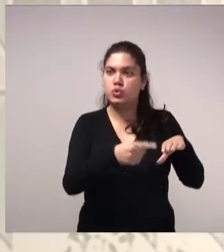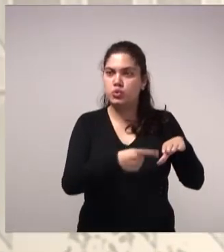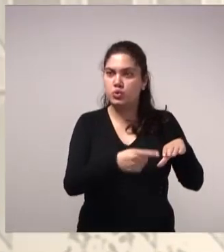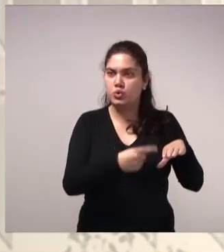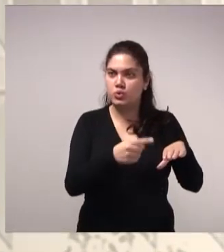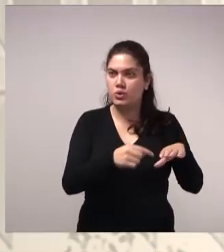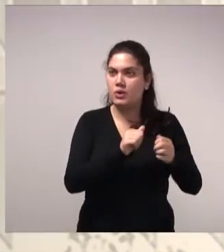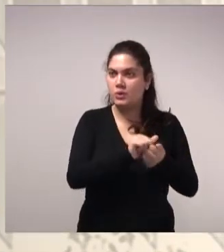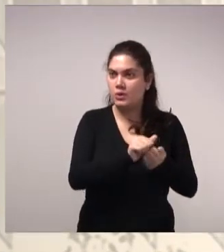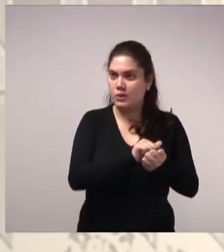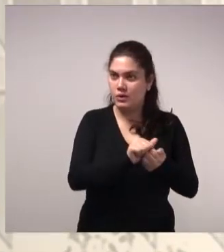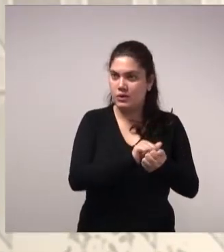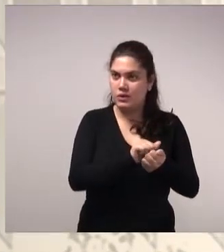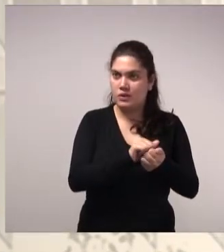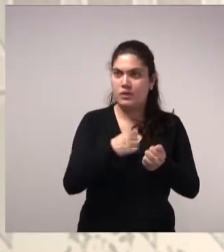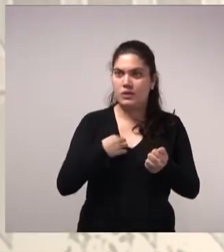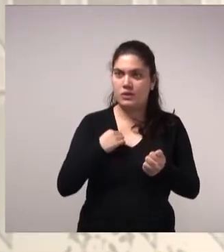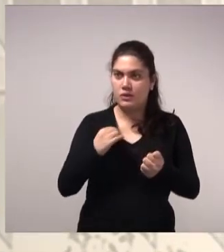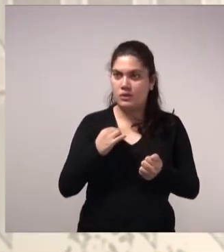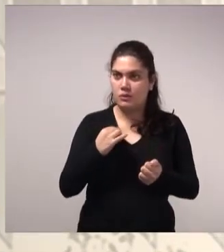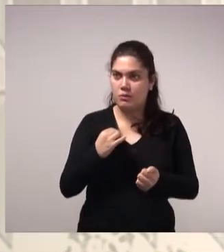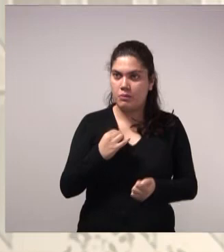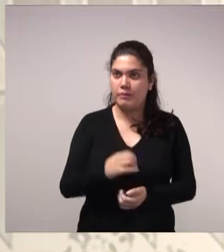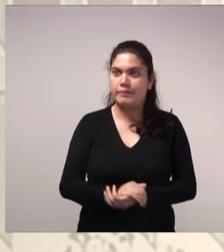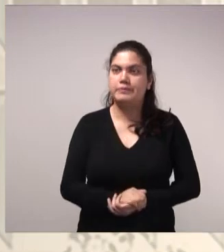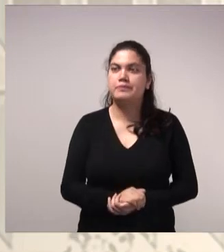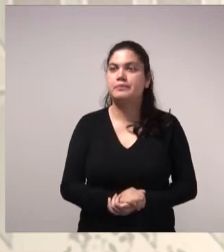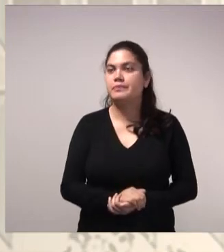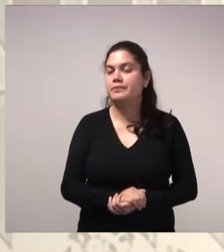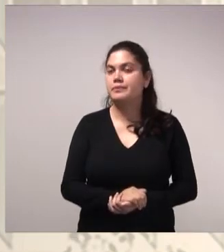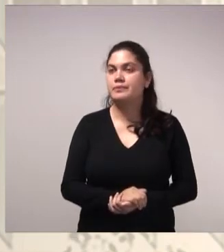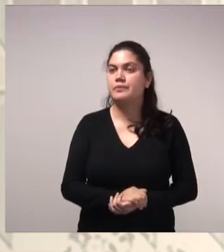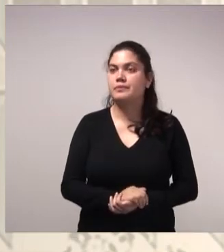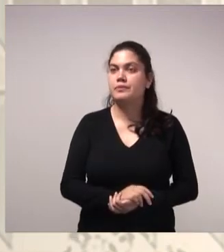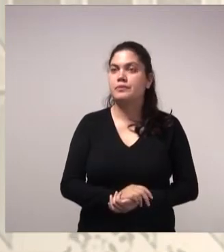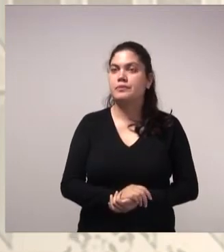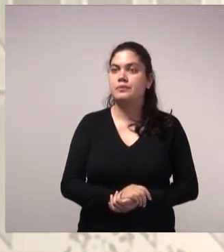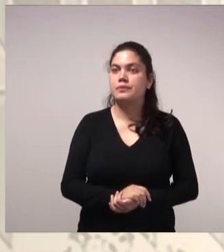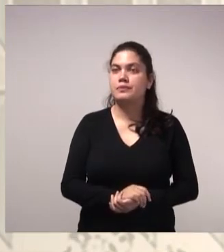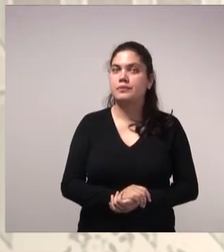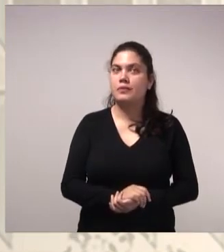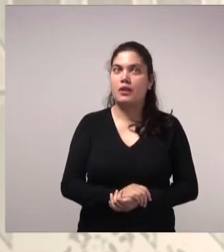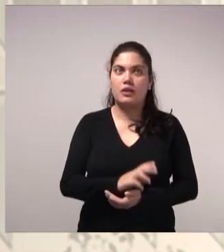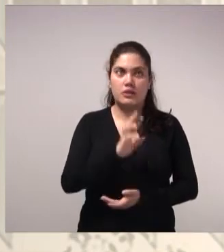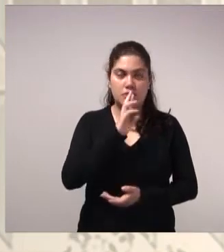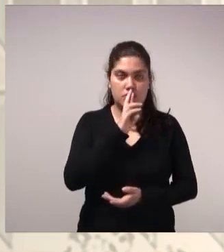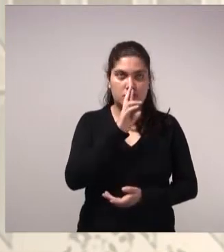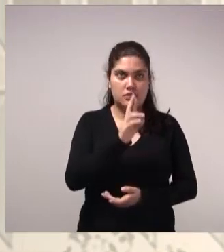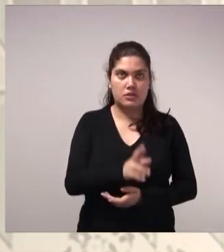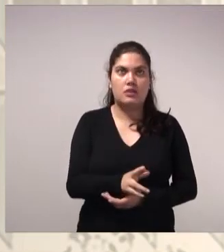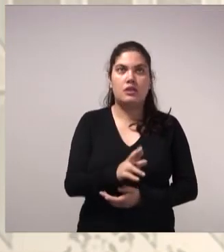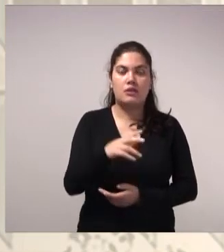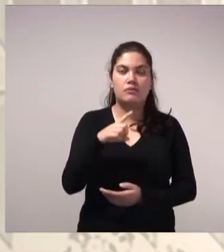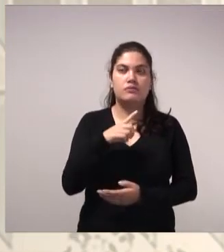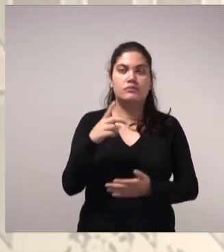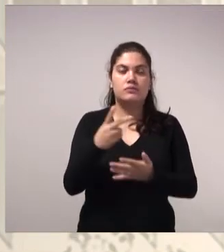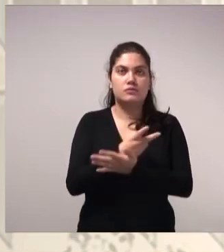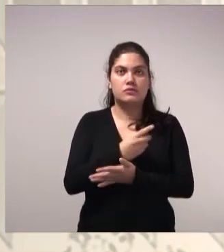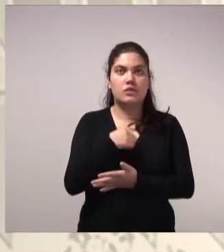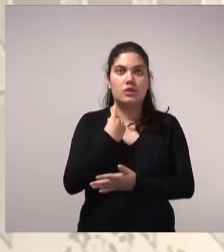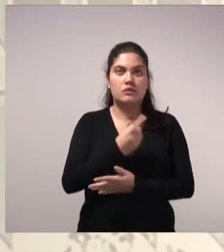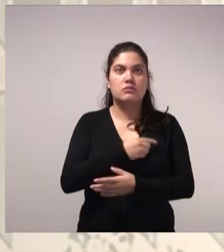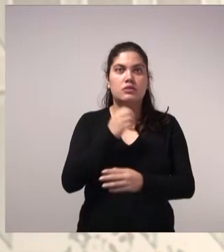roupas. Bom, como resultado do sistema de aproveitamento de água pluvial, nós podemos